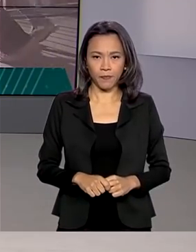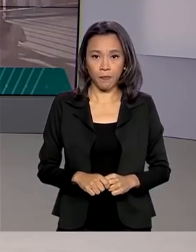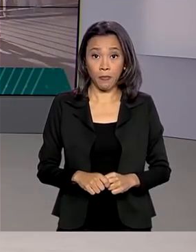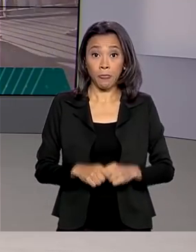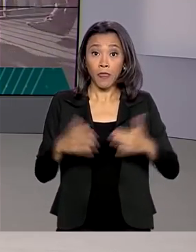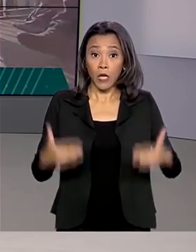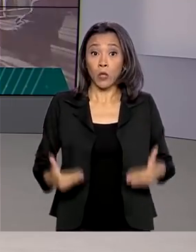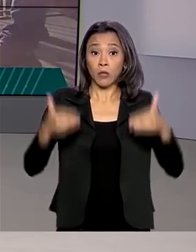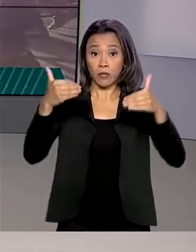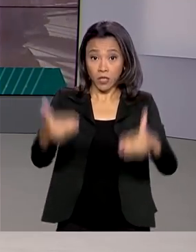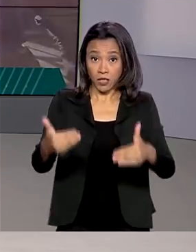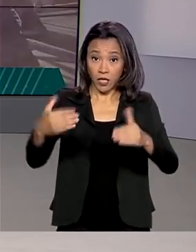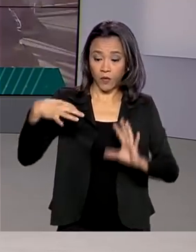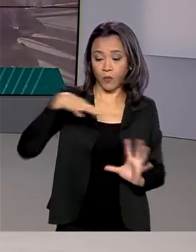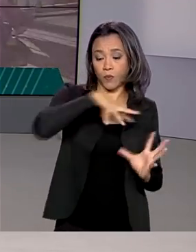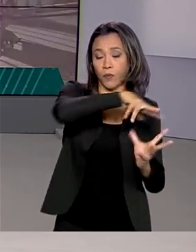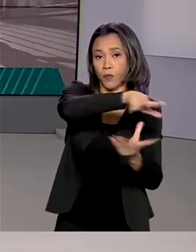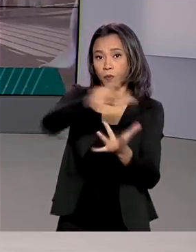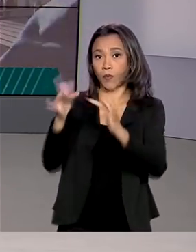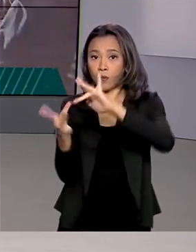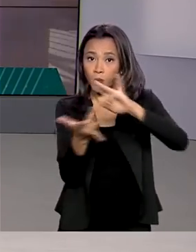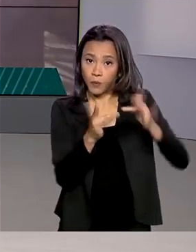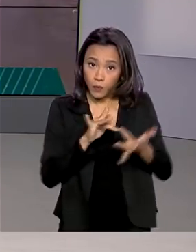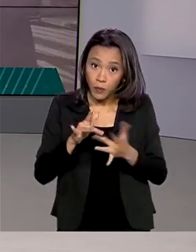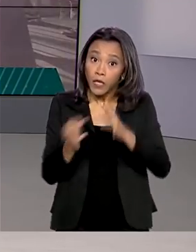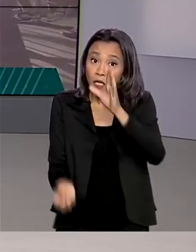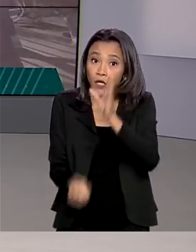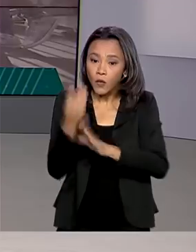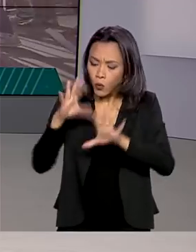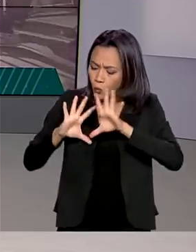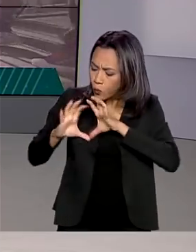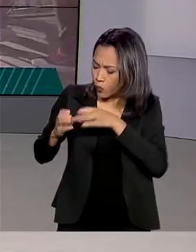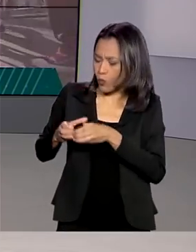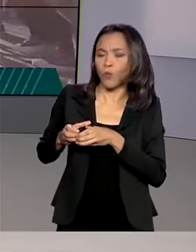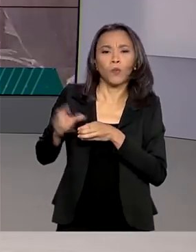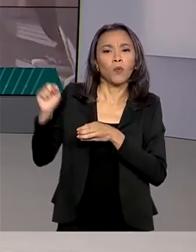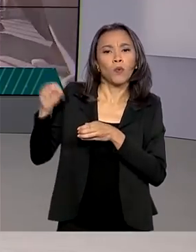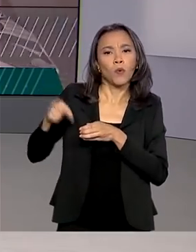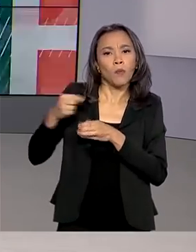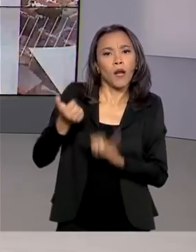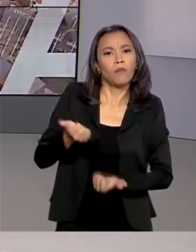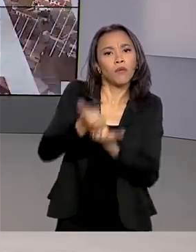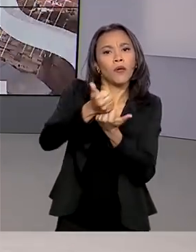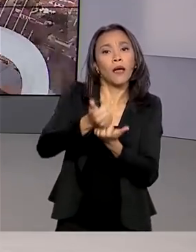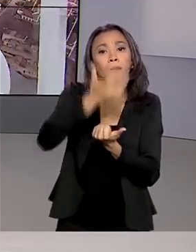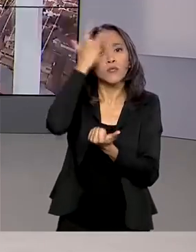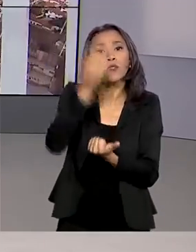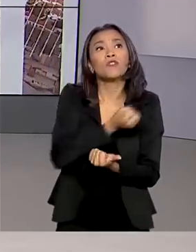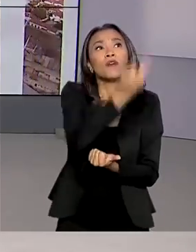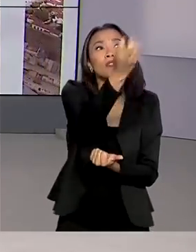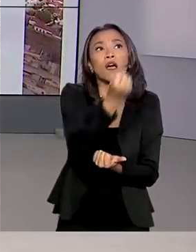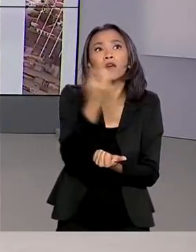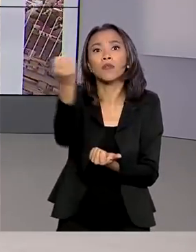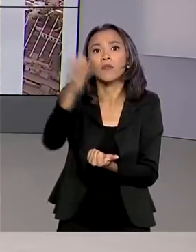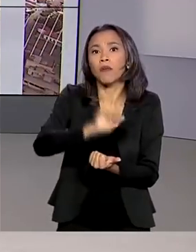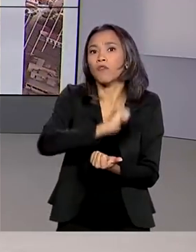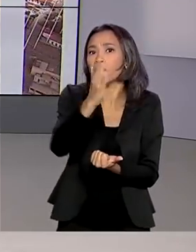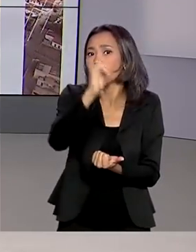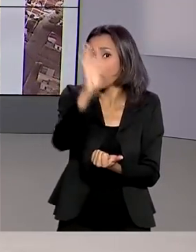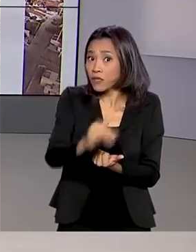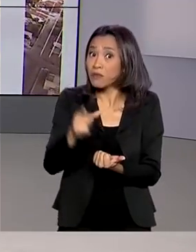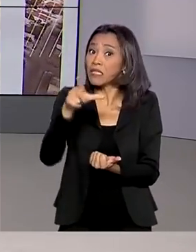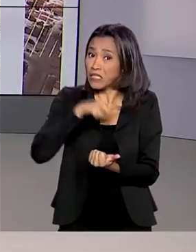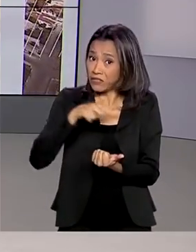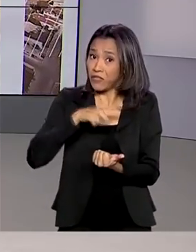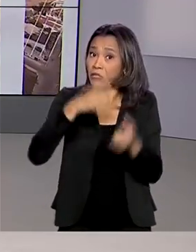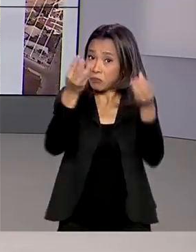Ministério das Relações Exteriores criou um grupo consular de crise para assistência a viajantes brasileiros afetados pela pandemia